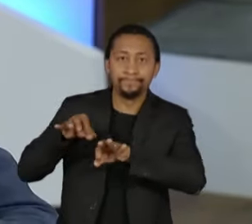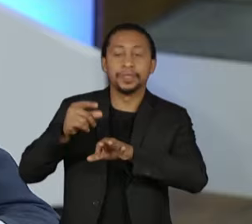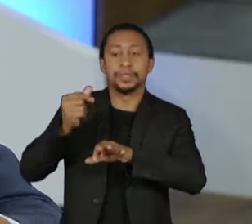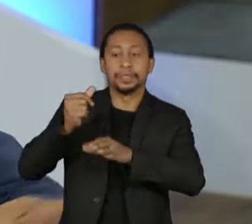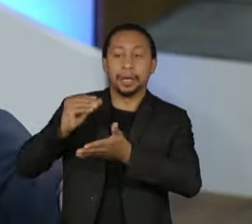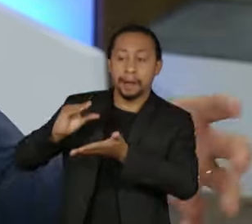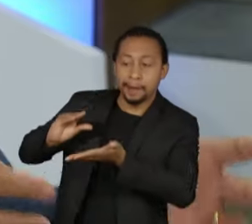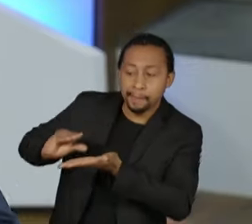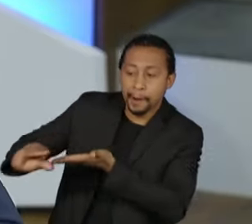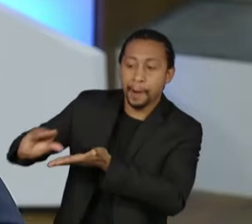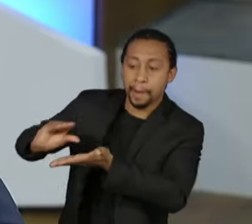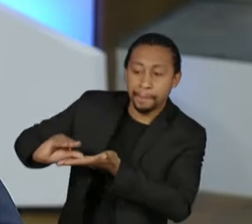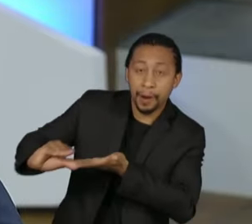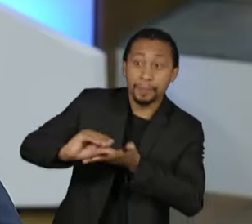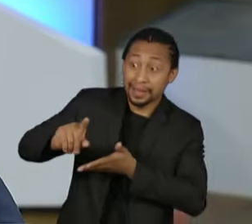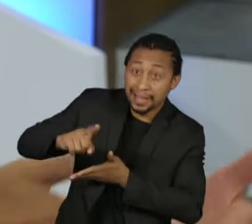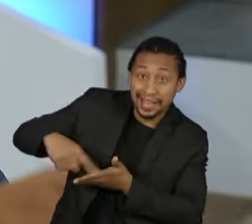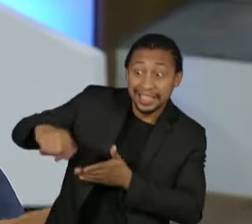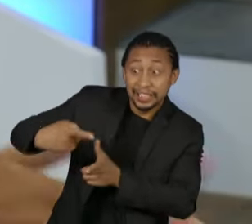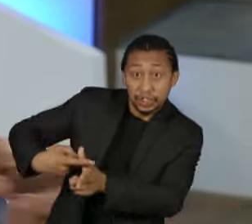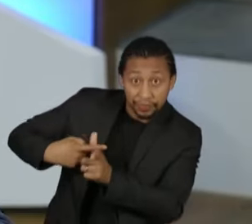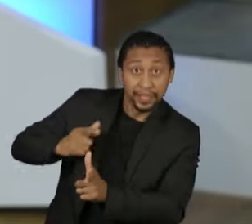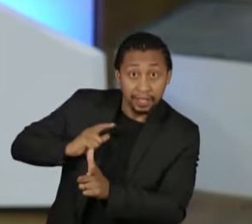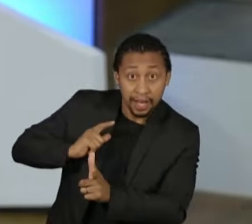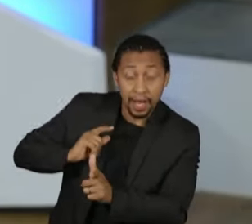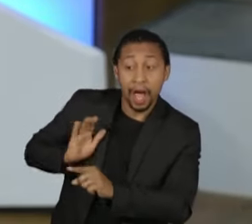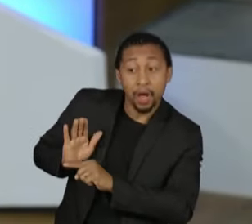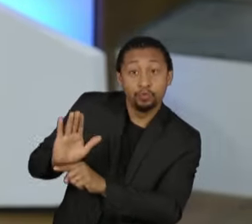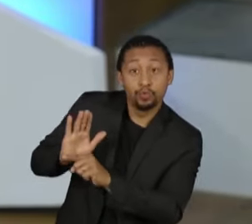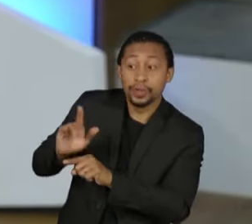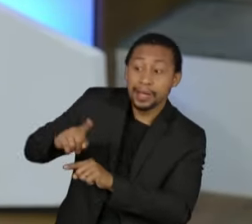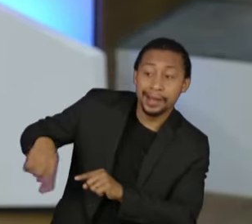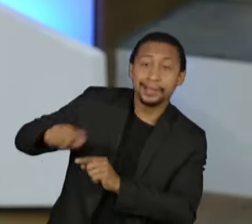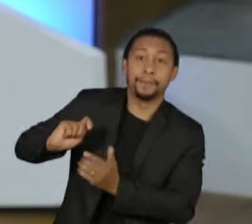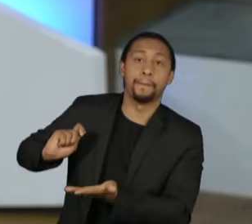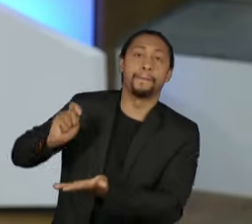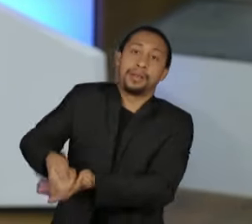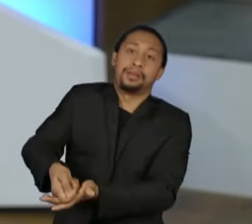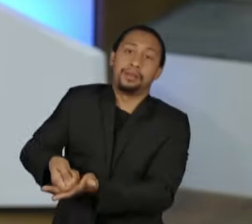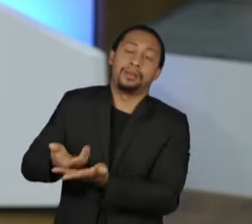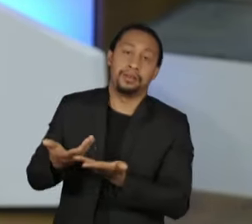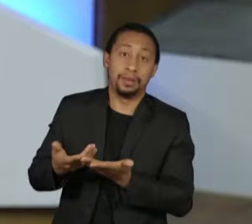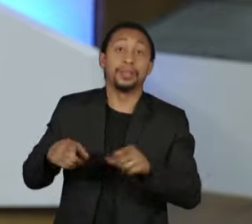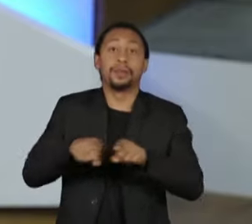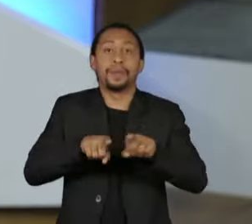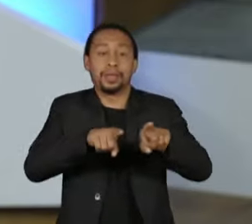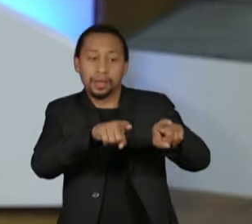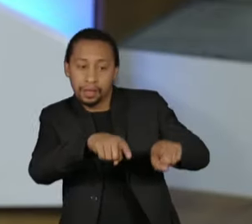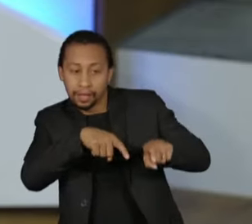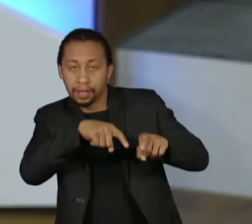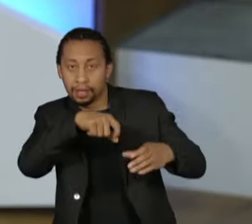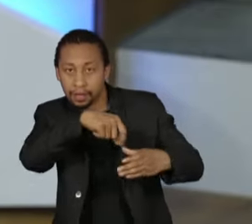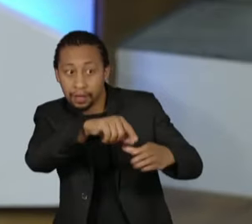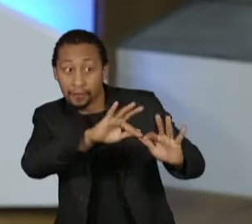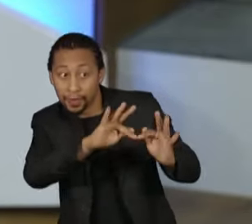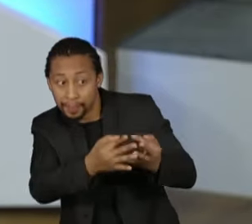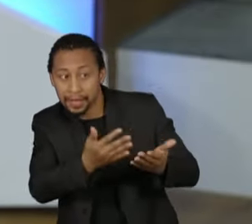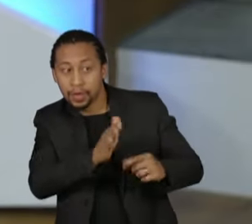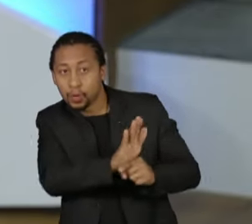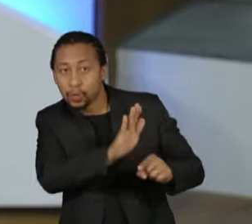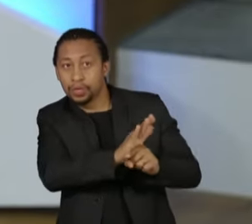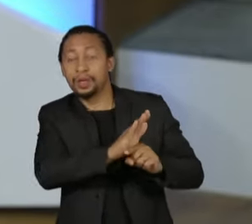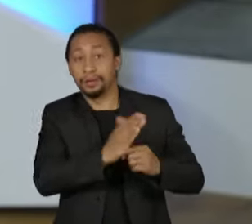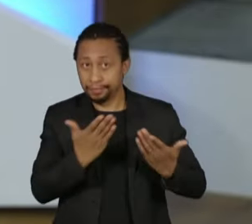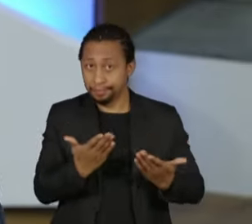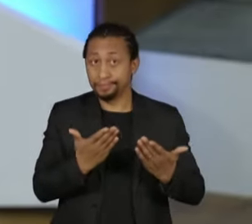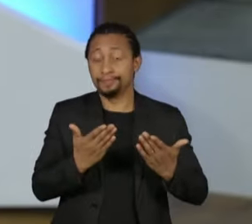para cuidar dos endividados, para cuidar da agricultura familiar, para cuidar dos empreendedores. Tem recursos